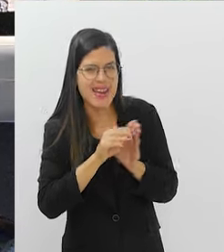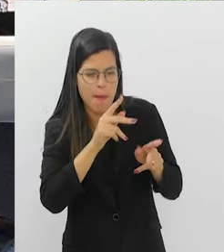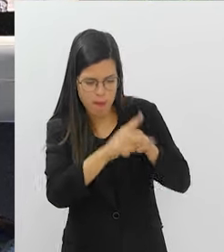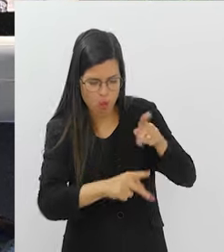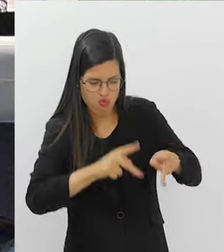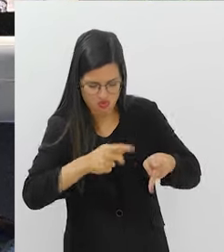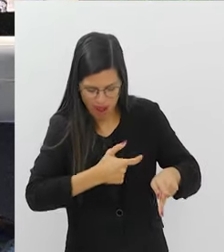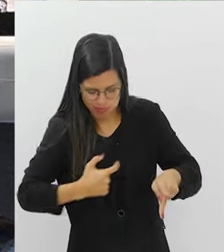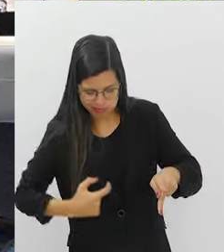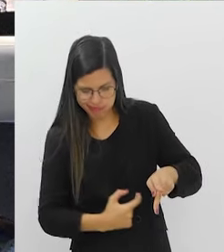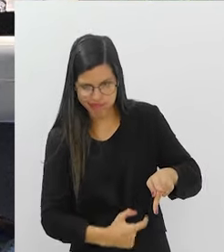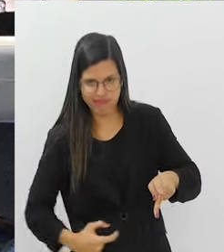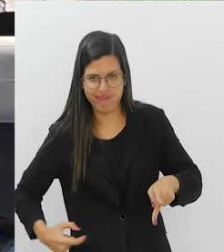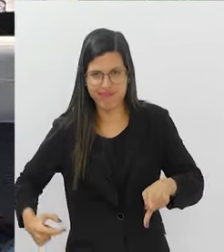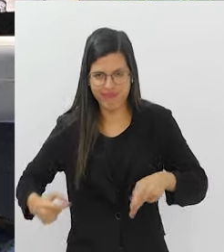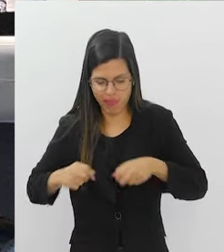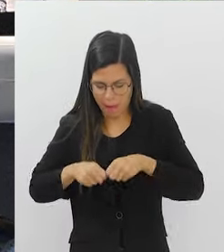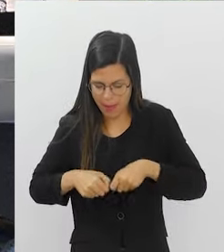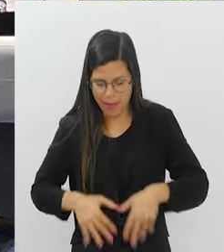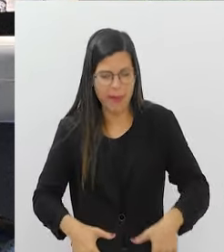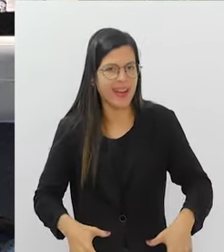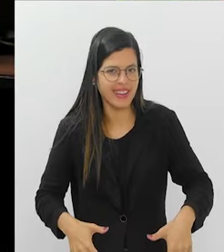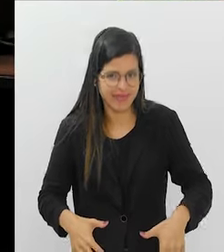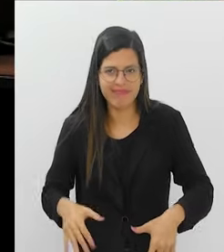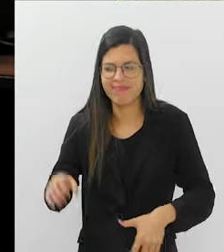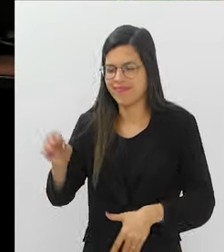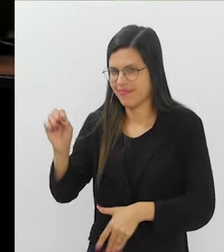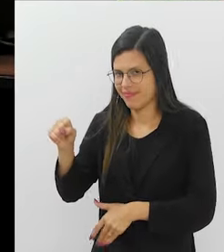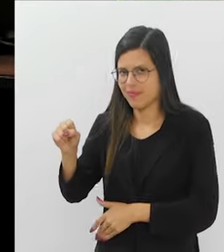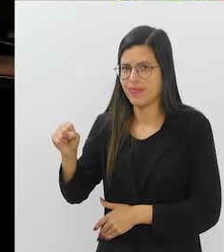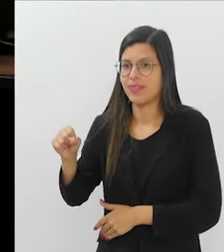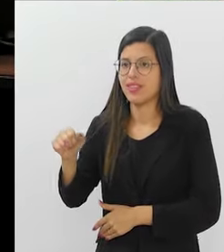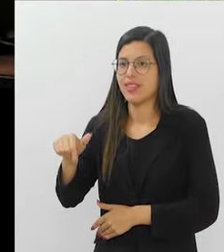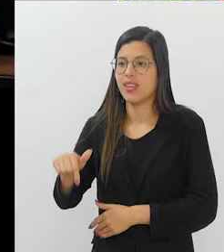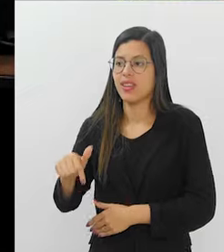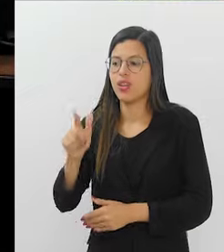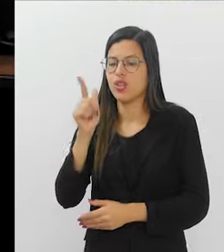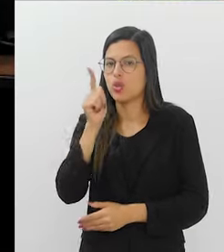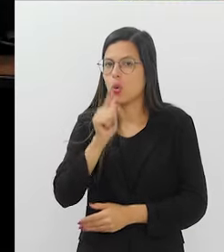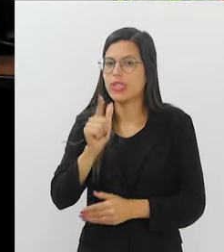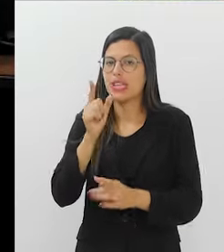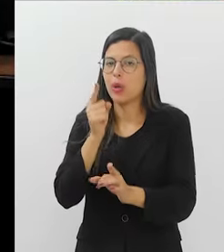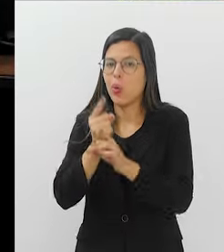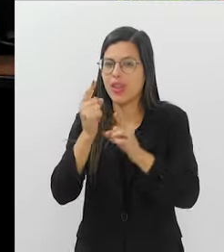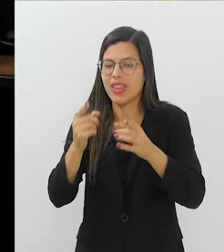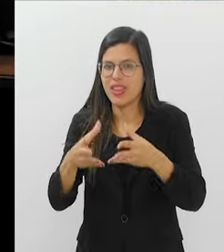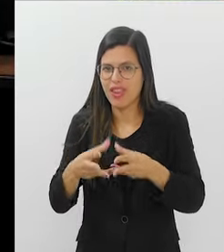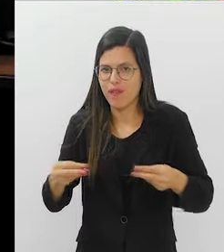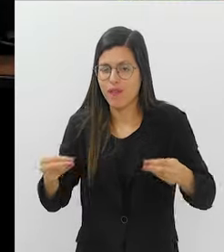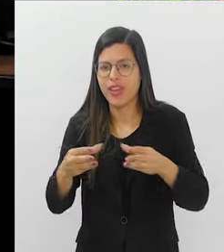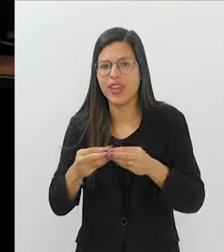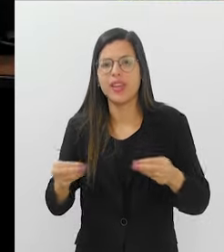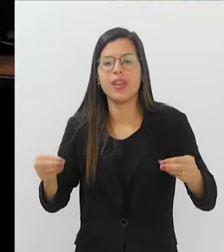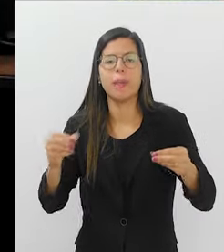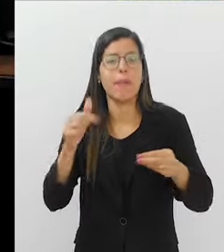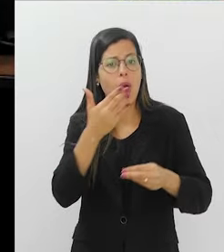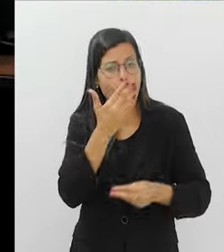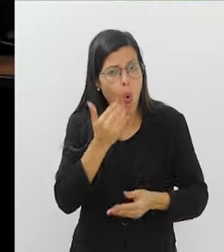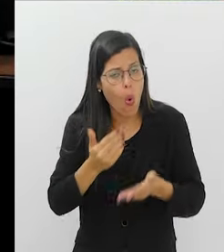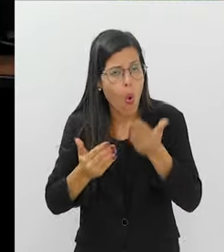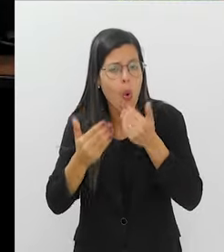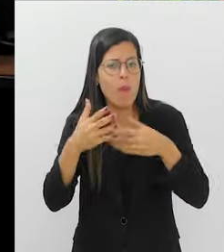justamente. Os prebióticos a gente consegue encontrar principalmente nas fibras. Por isso que a gente martela tanto esse assunto.